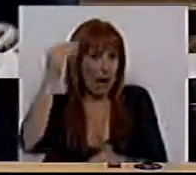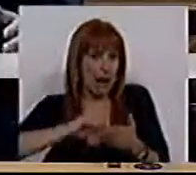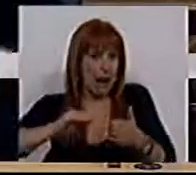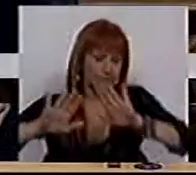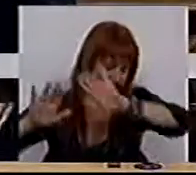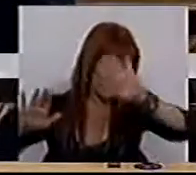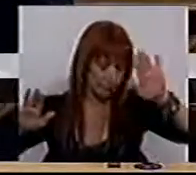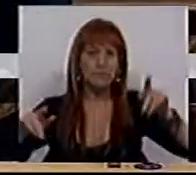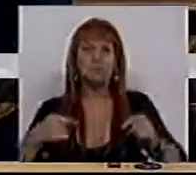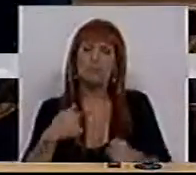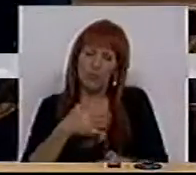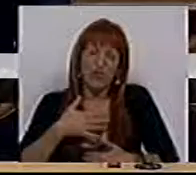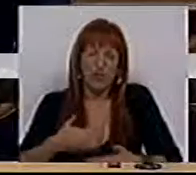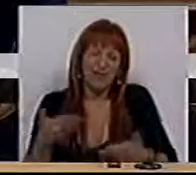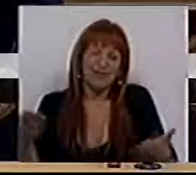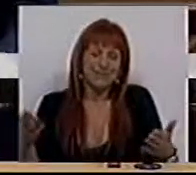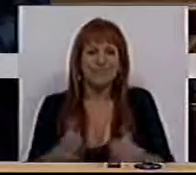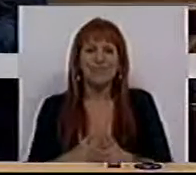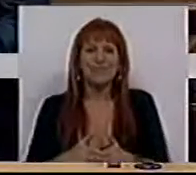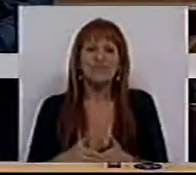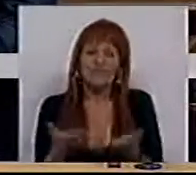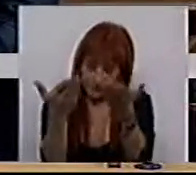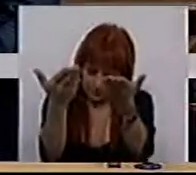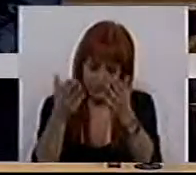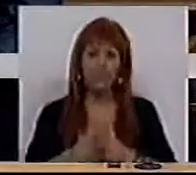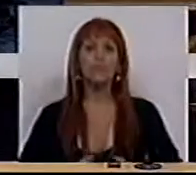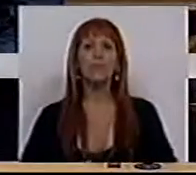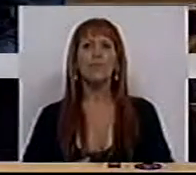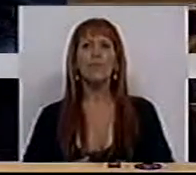inscreveu primeiro. Com um bocadinho de boa vontade. Tem a palavra.